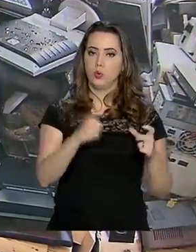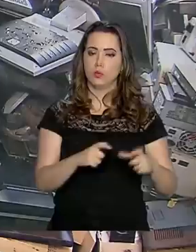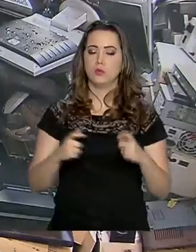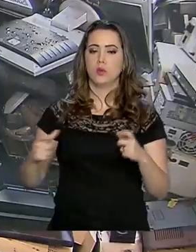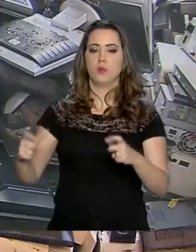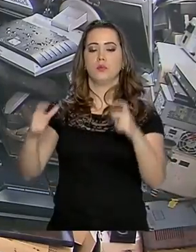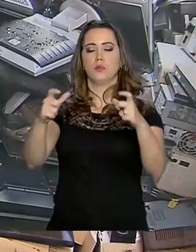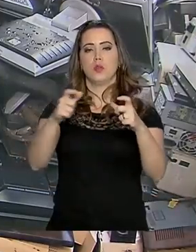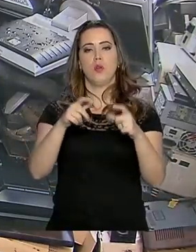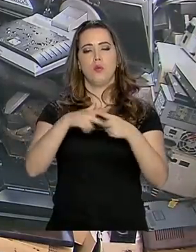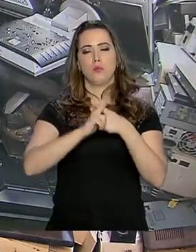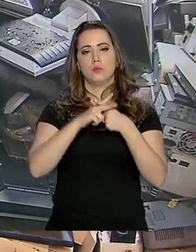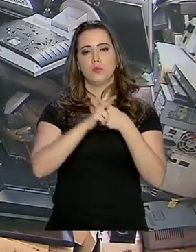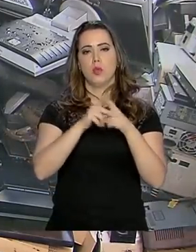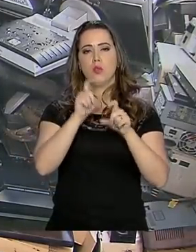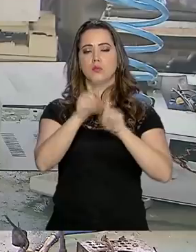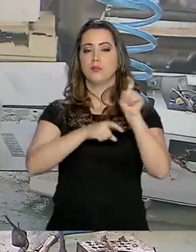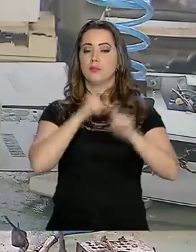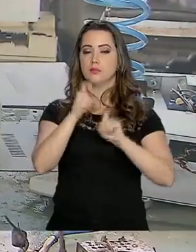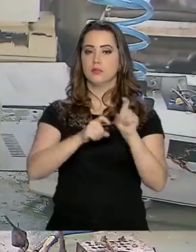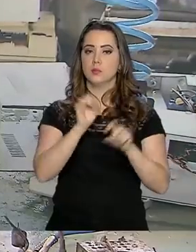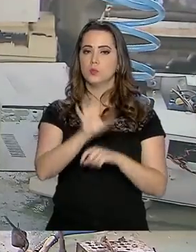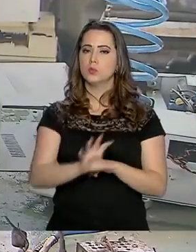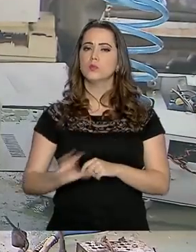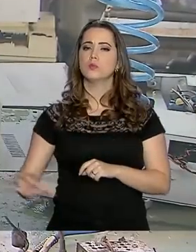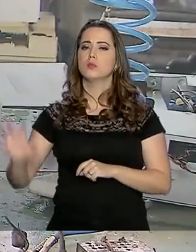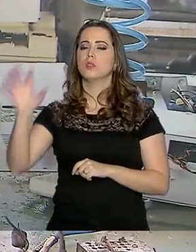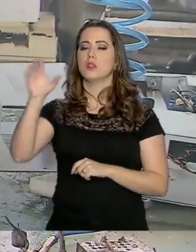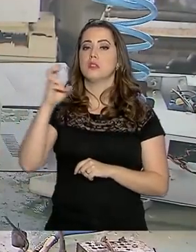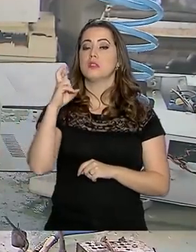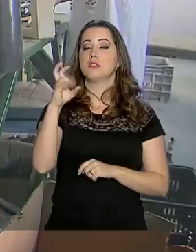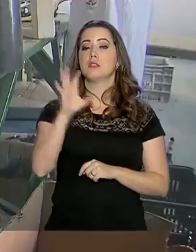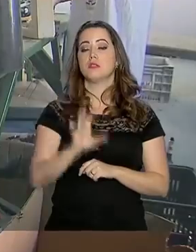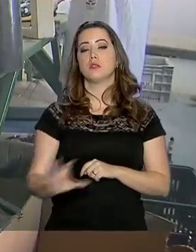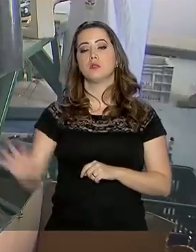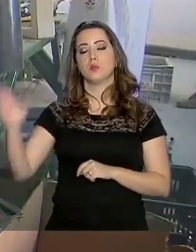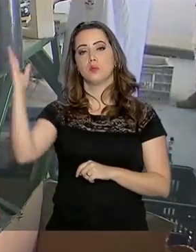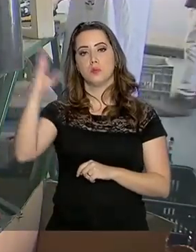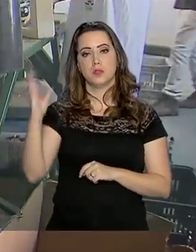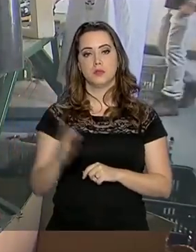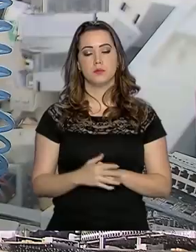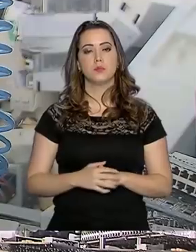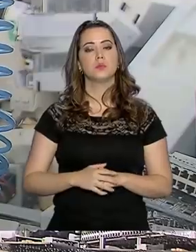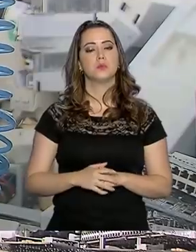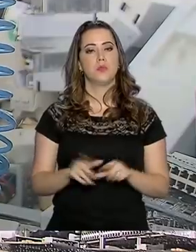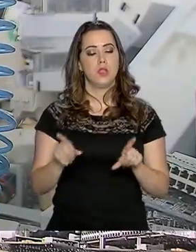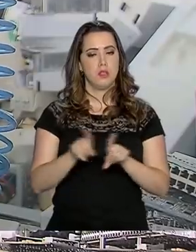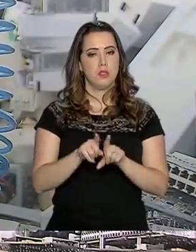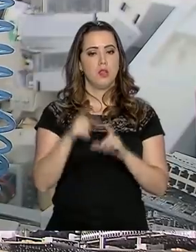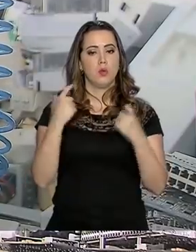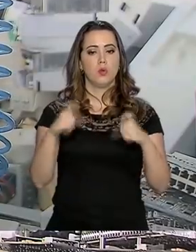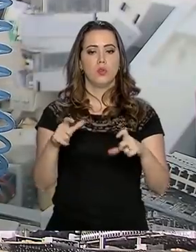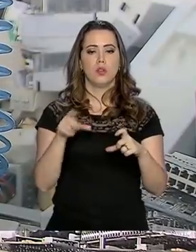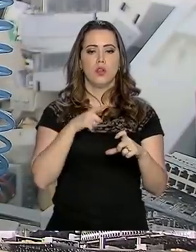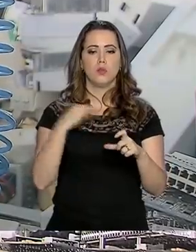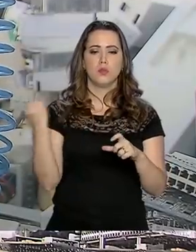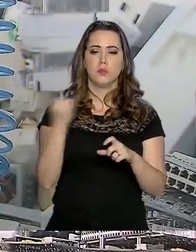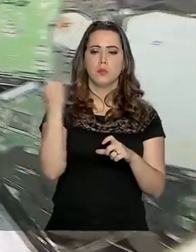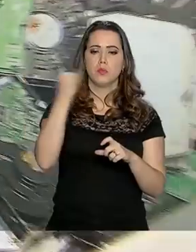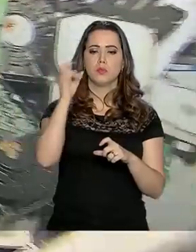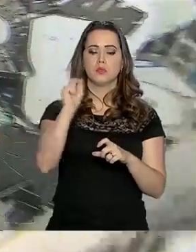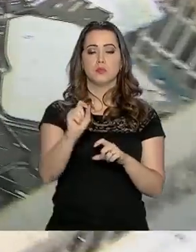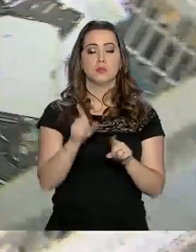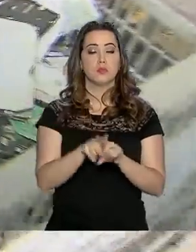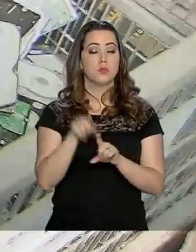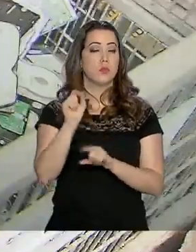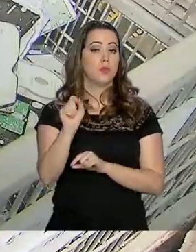recondicionamento de computadores espalhados pelas cinco regiões do país. Esses centros têm um papel importante.